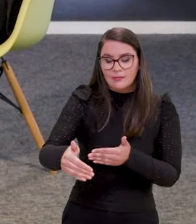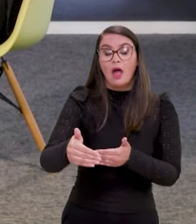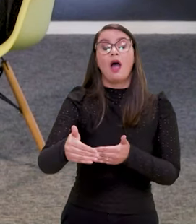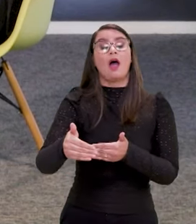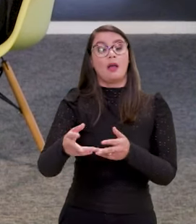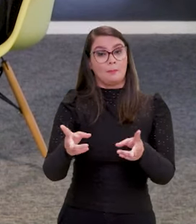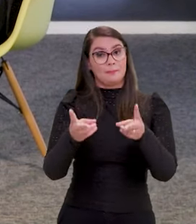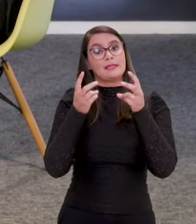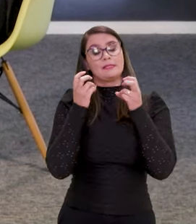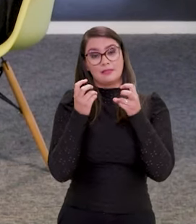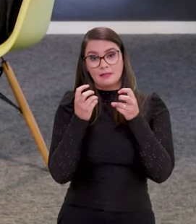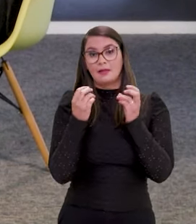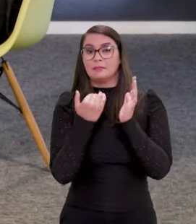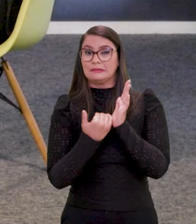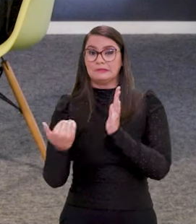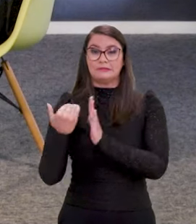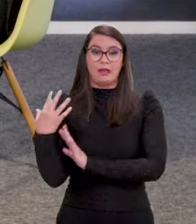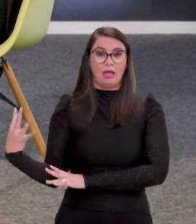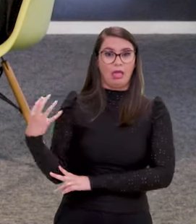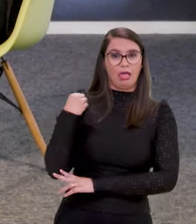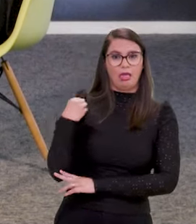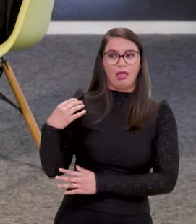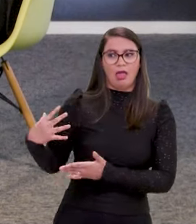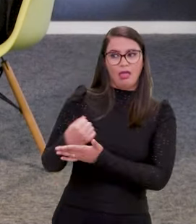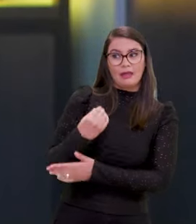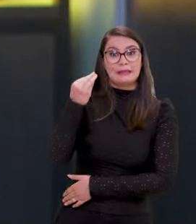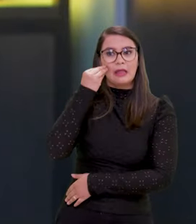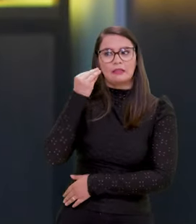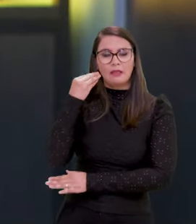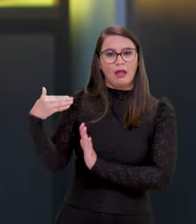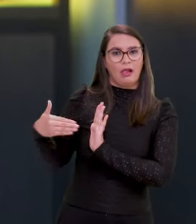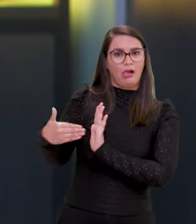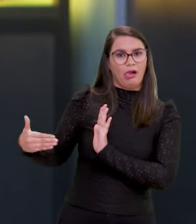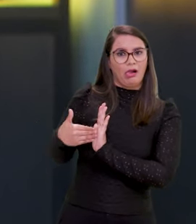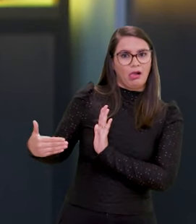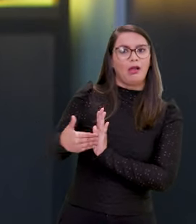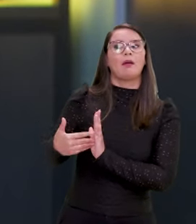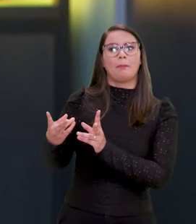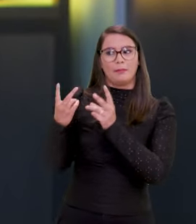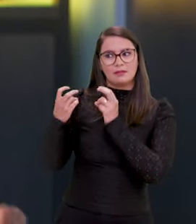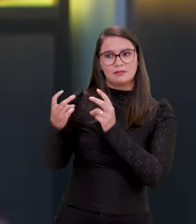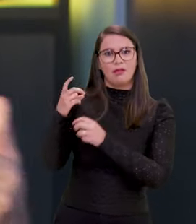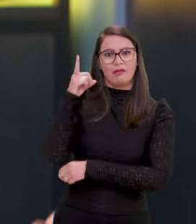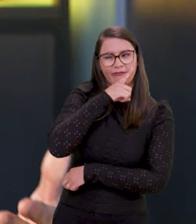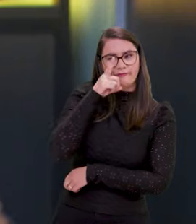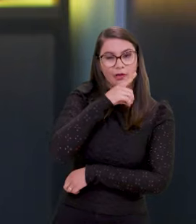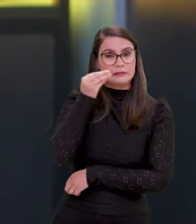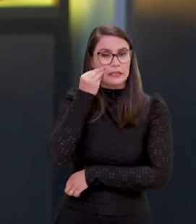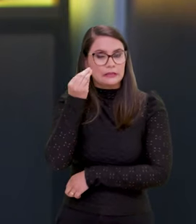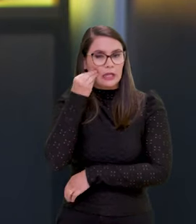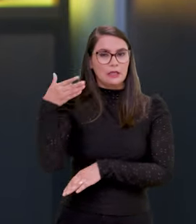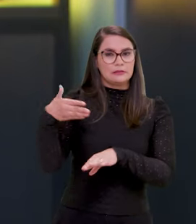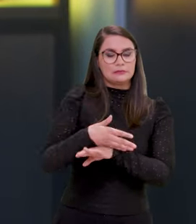observa um incremento desses ataques ou um incremento dessa tentativa de fraudar ou de